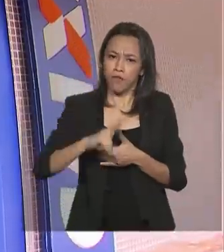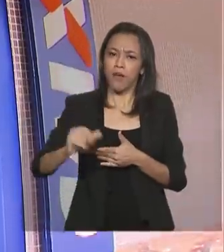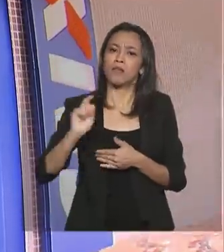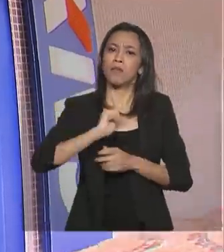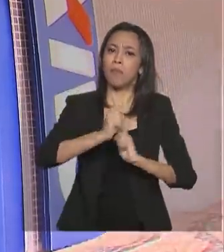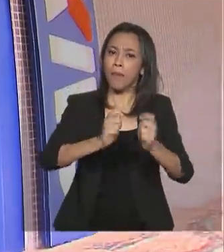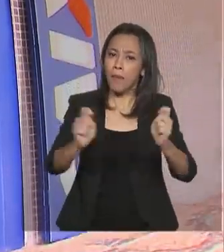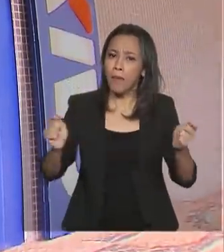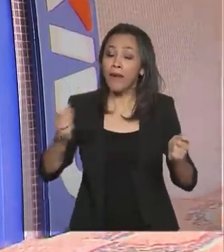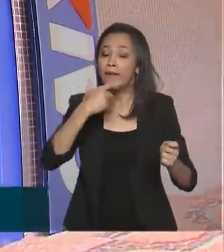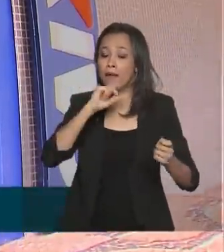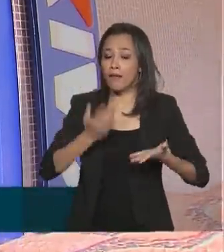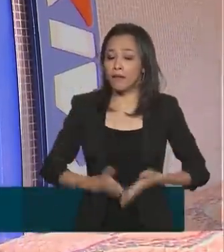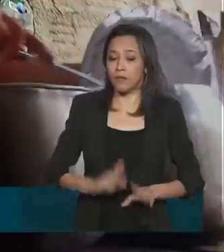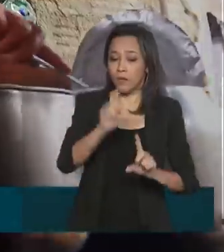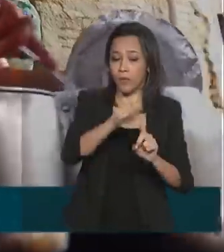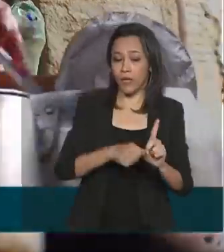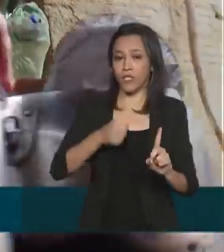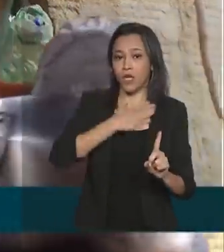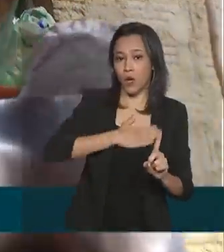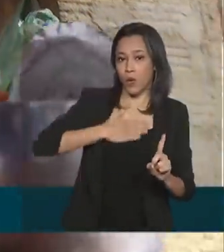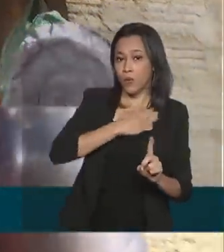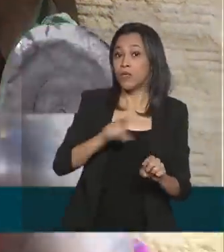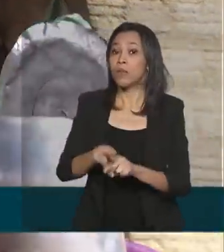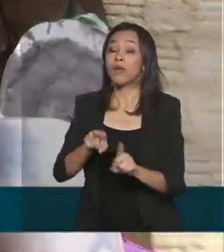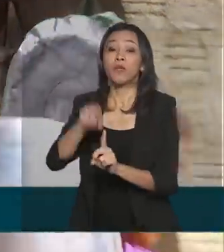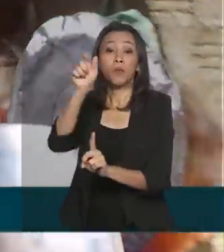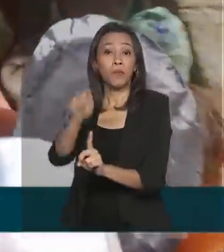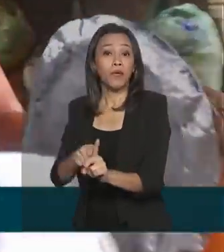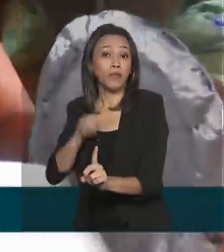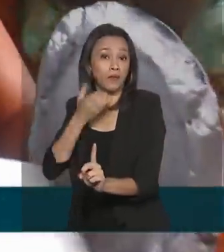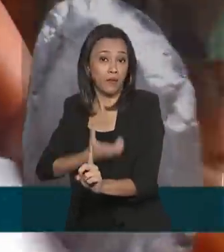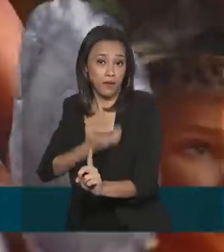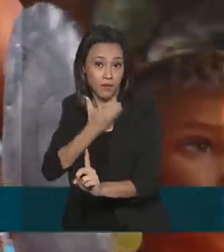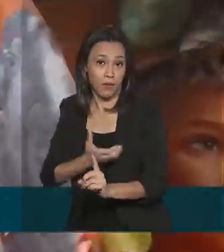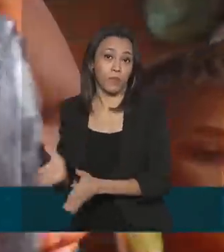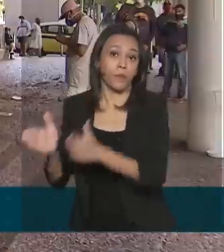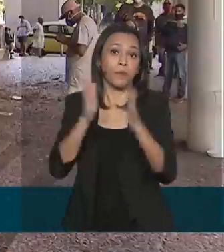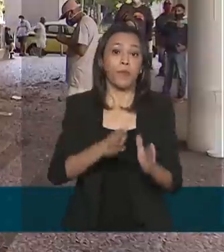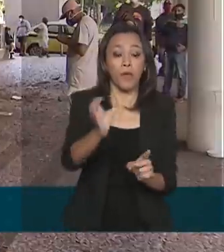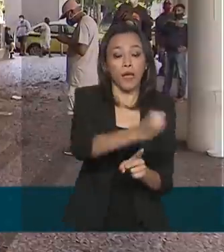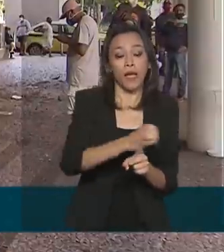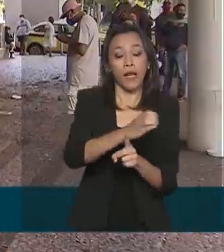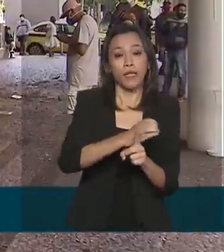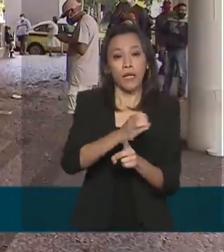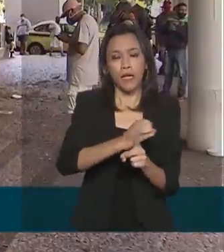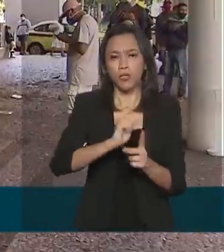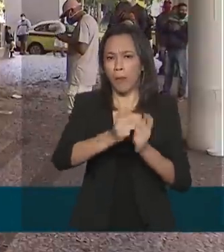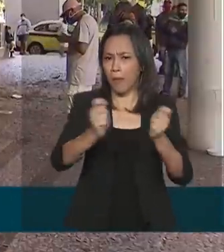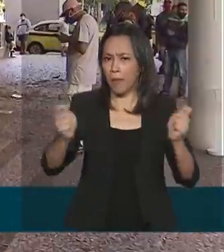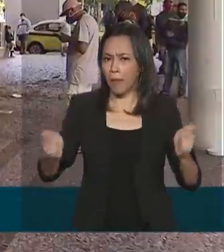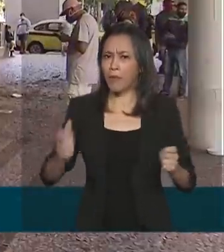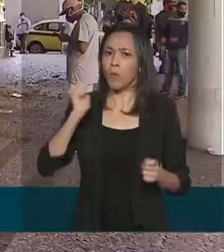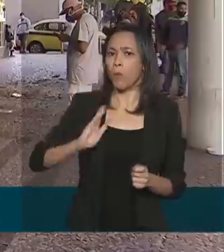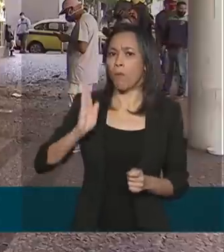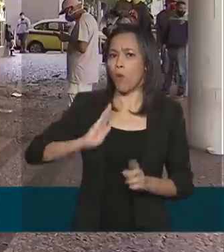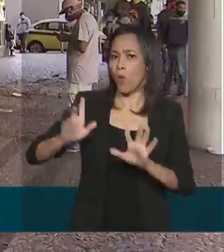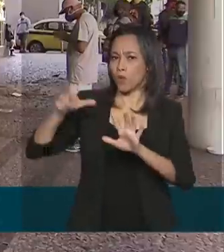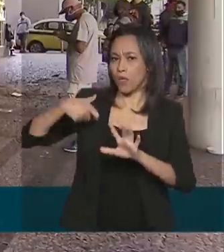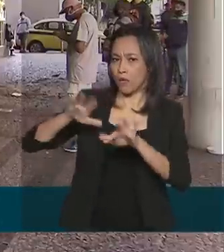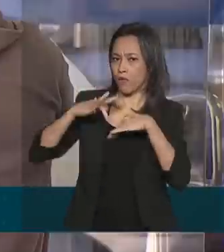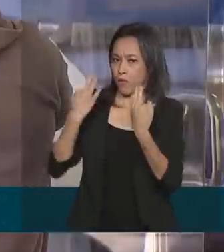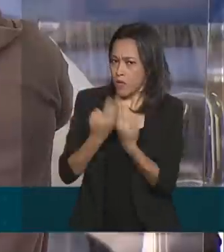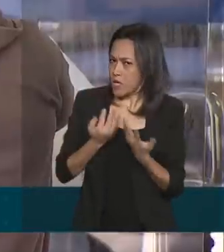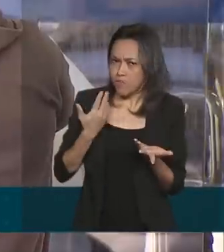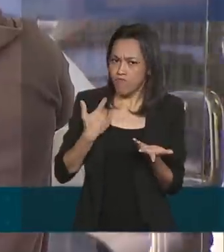para quem nasceu entre agosto e dezembro. Já o cronograma de pagamentos do Bolsa Família não tem alteração e